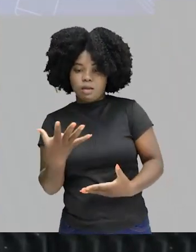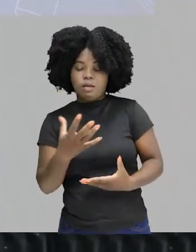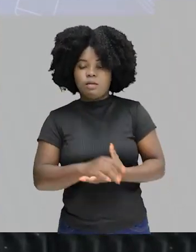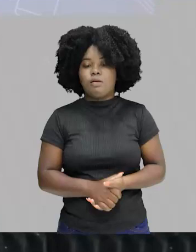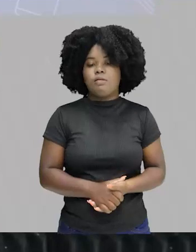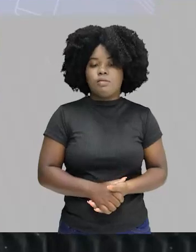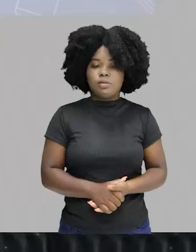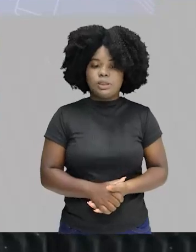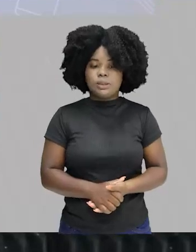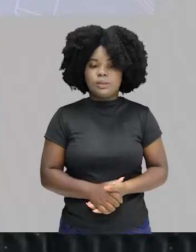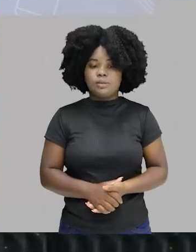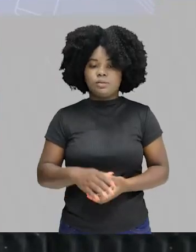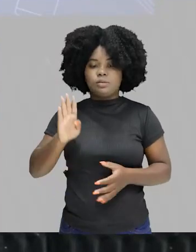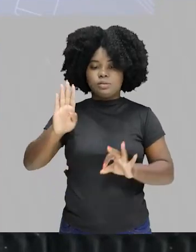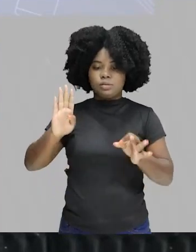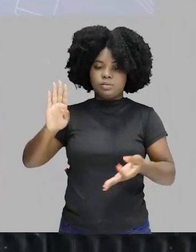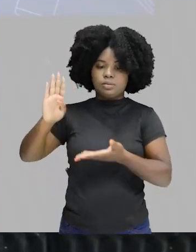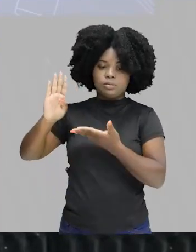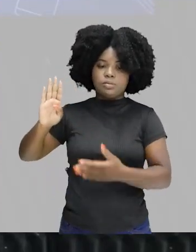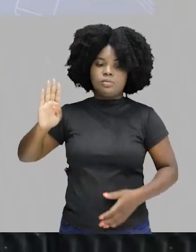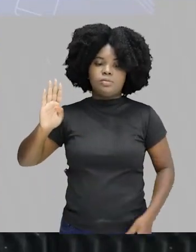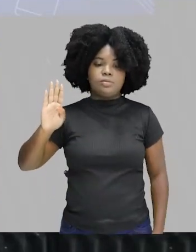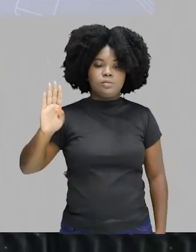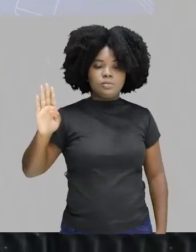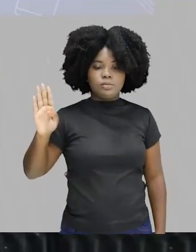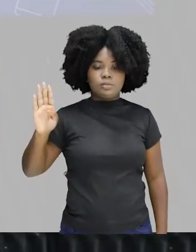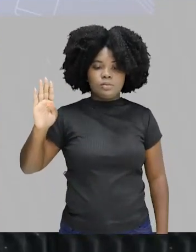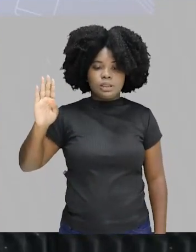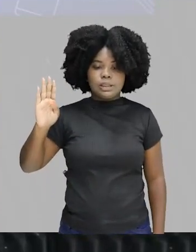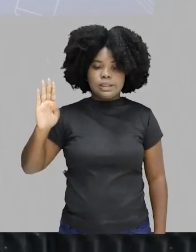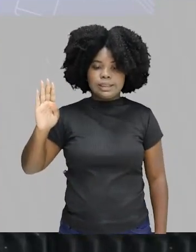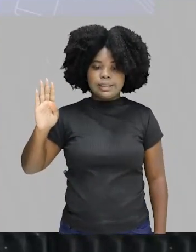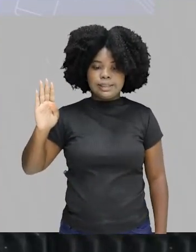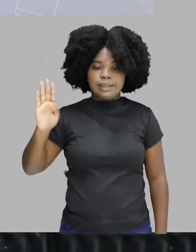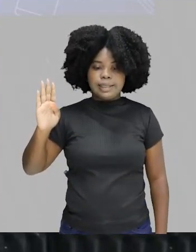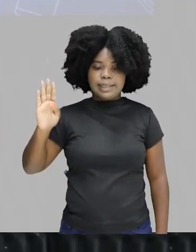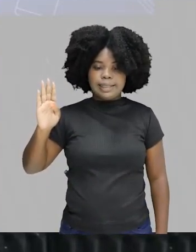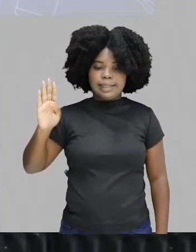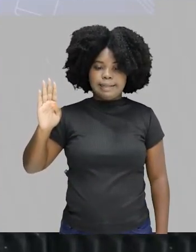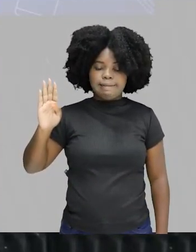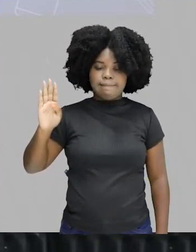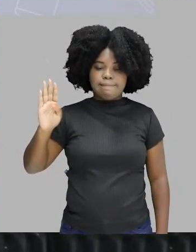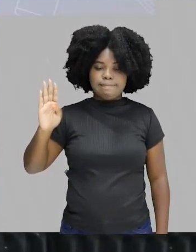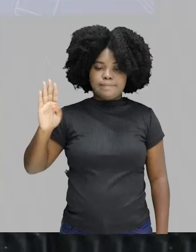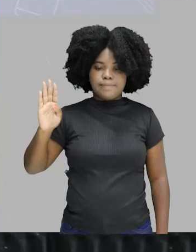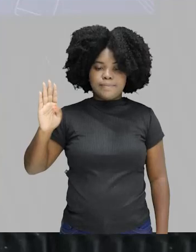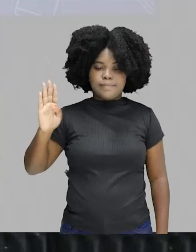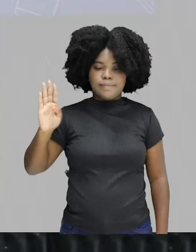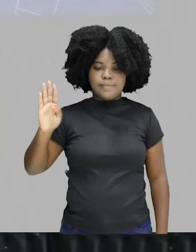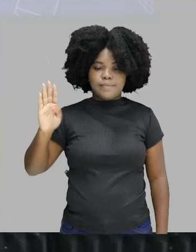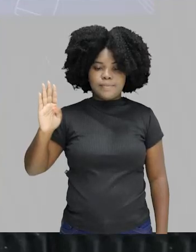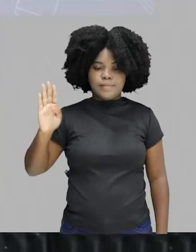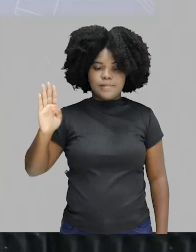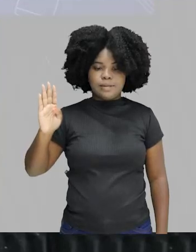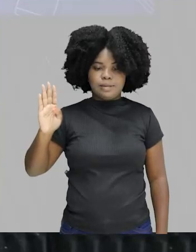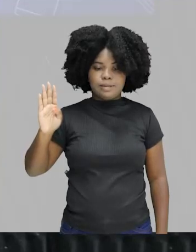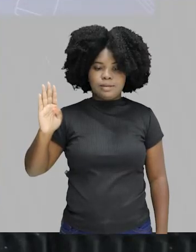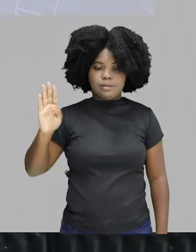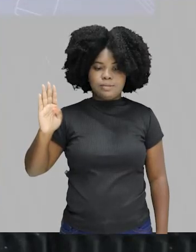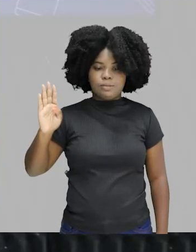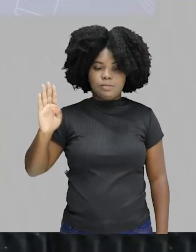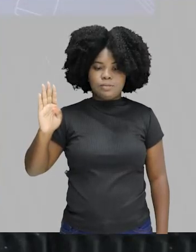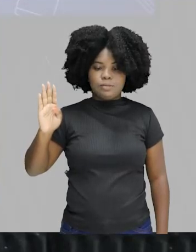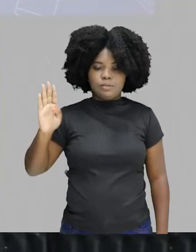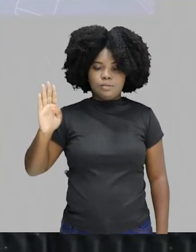Então, aqui você vai marcar a letra B. Marque para você a letra B de bola. A letra B de bola é a nossa sugestão de resposta.